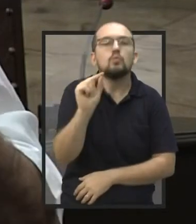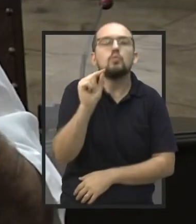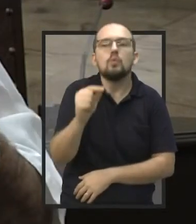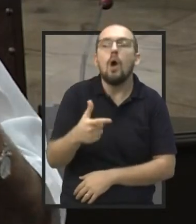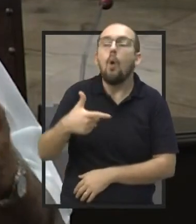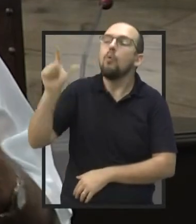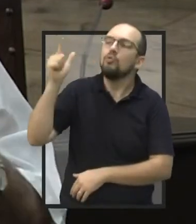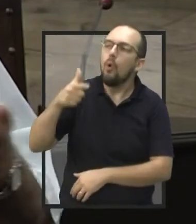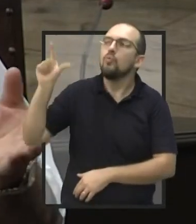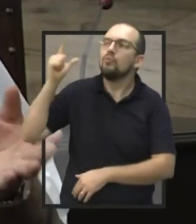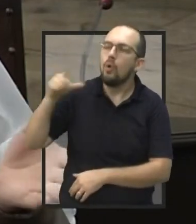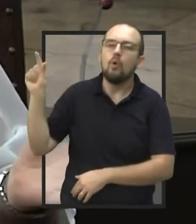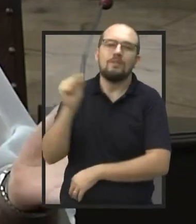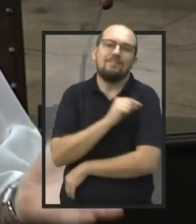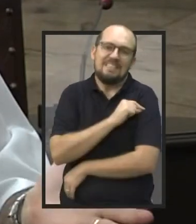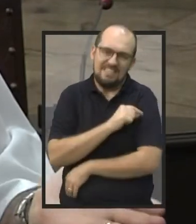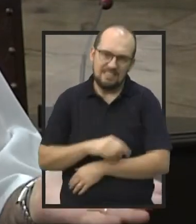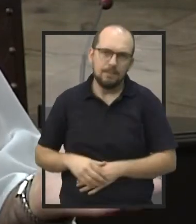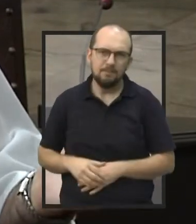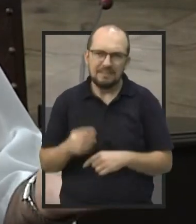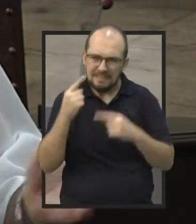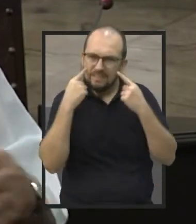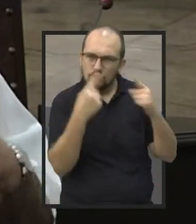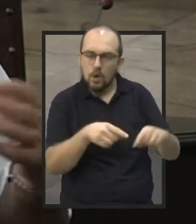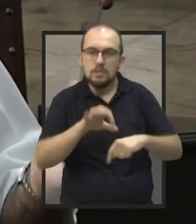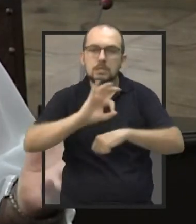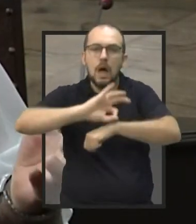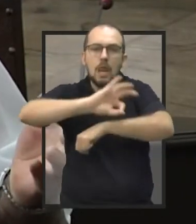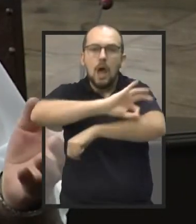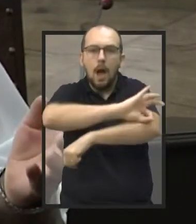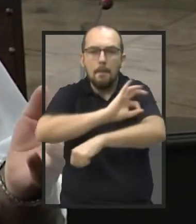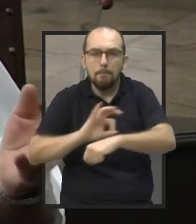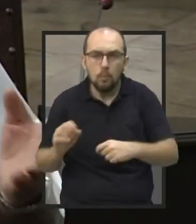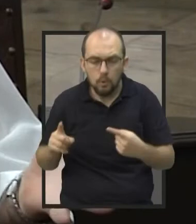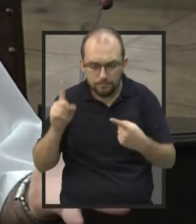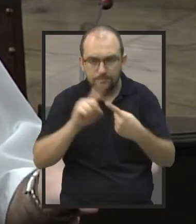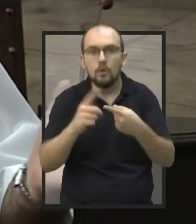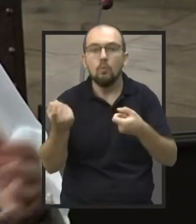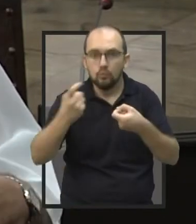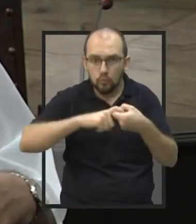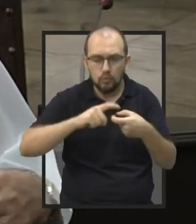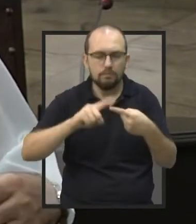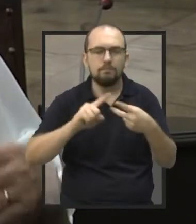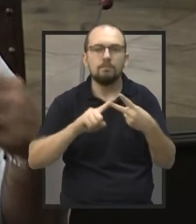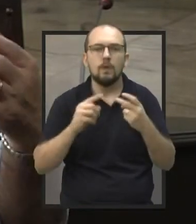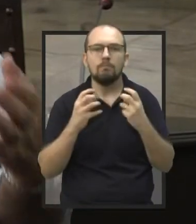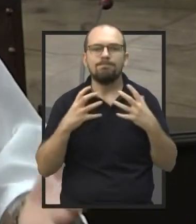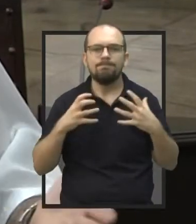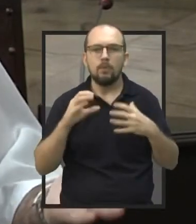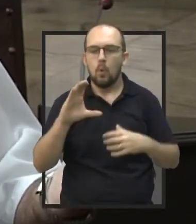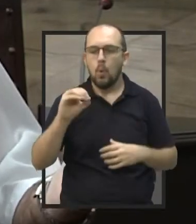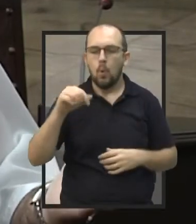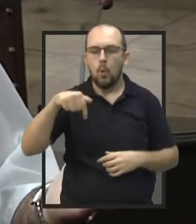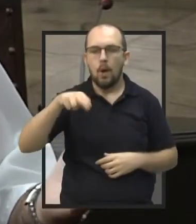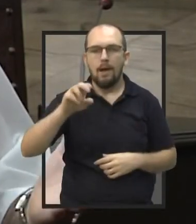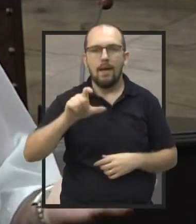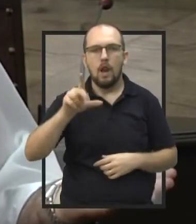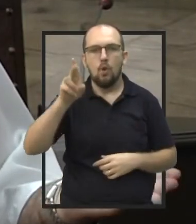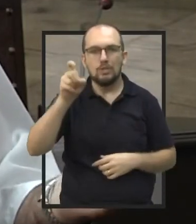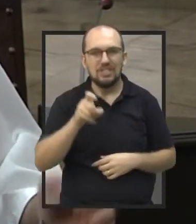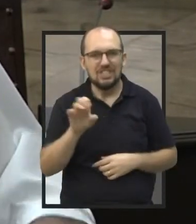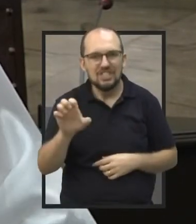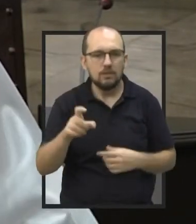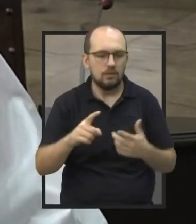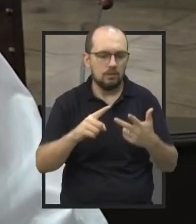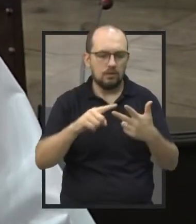vacinas, gente. Nós estamos tendo o caso de sarampo, nós estamos tendo o caso de coqueluche. Precisam tomar essas vacinas, não pode